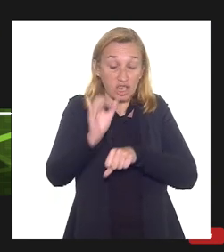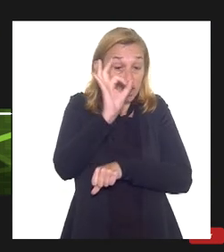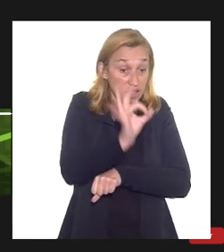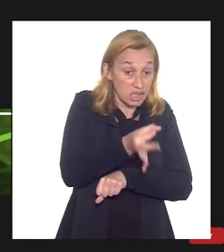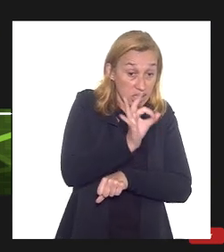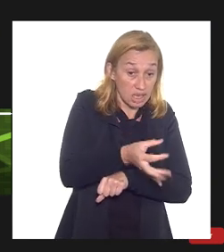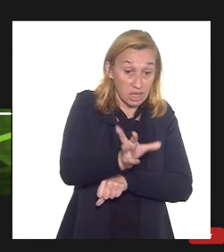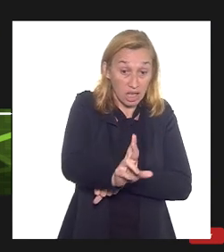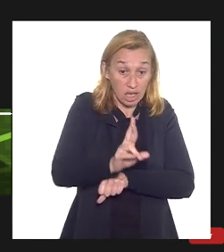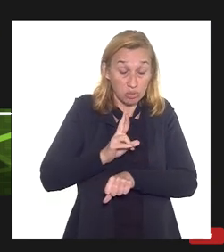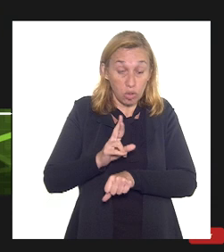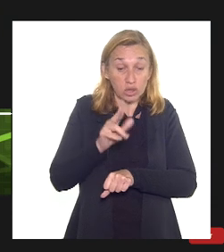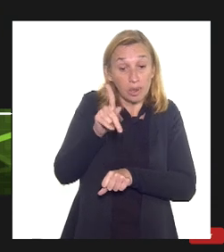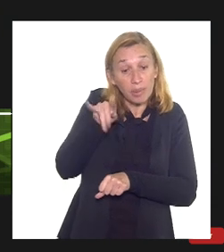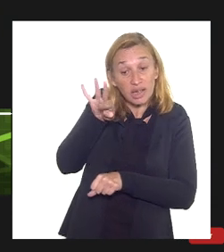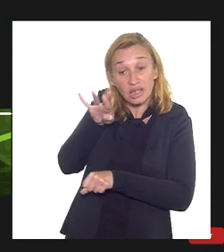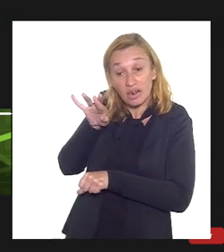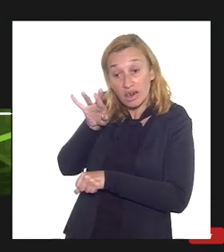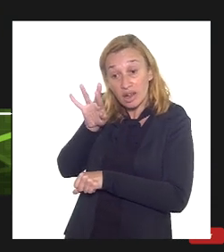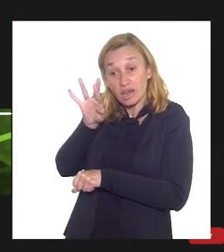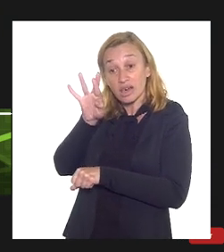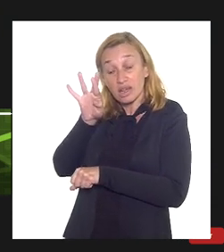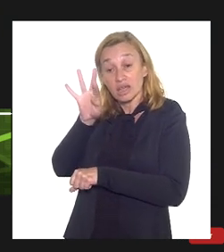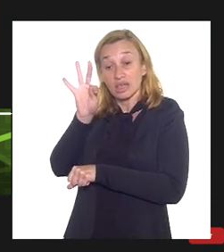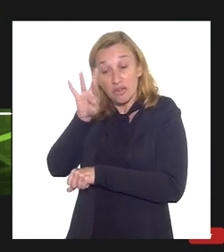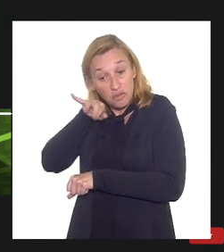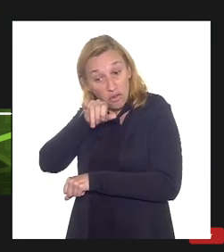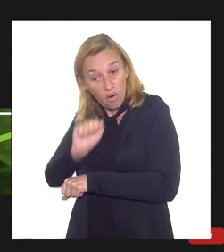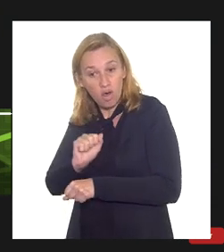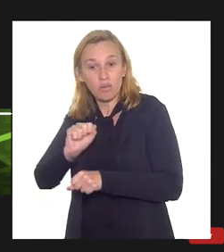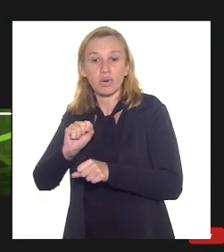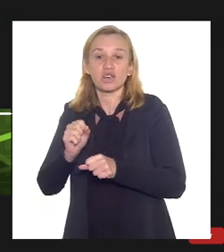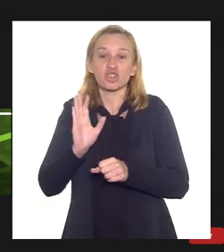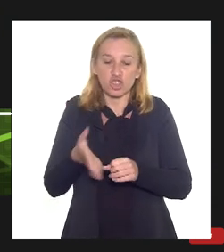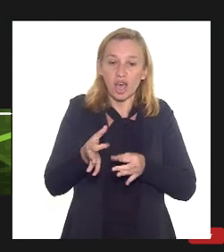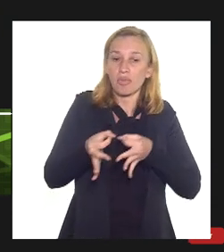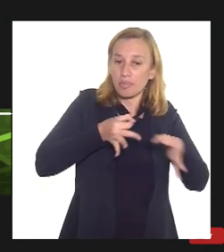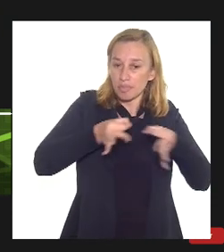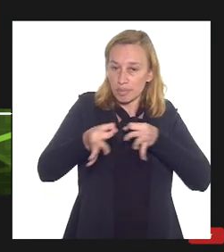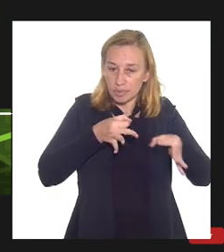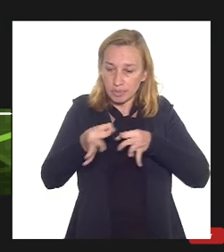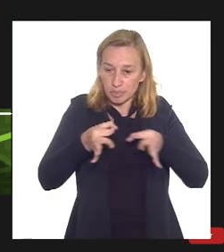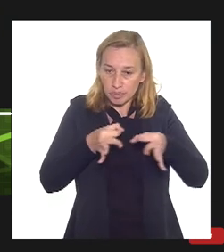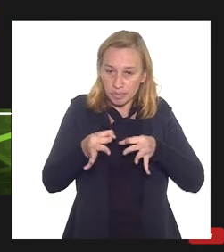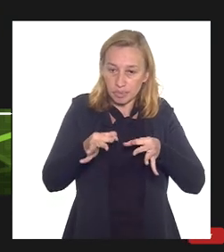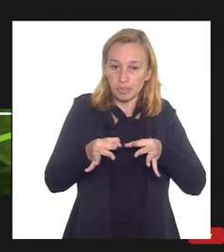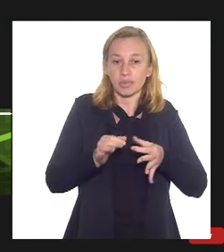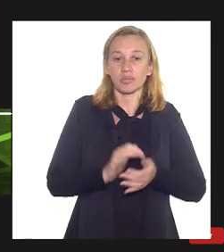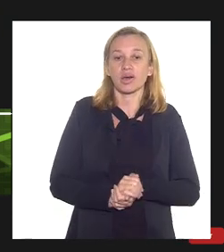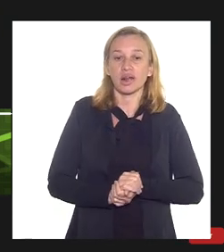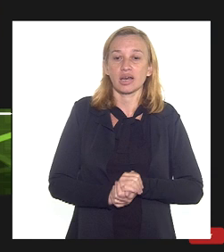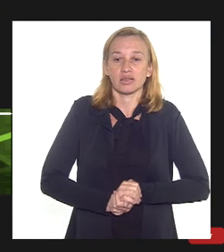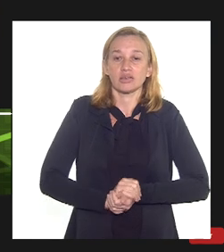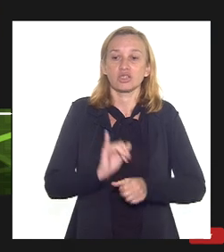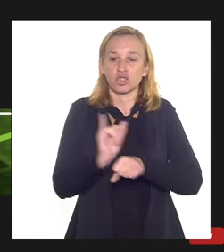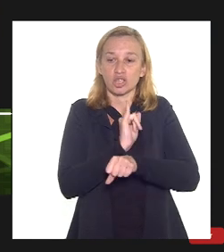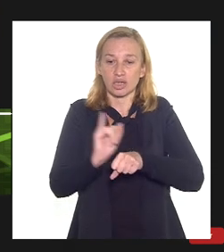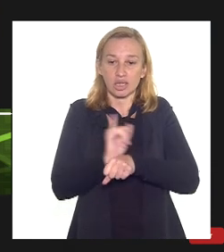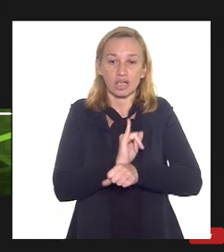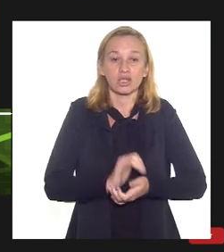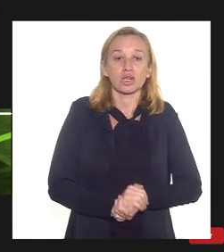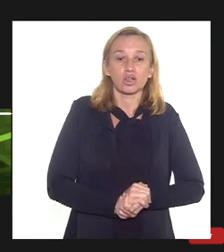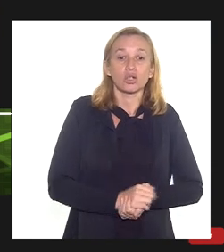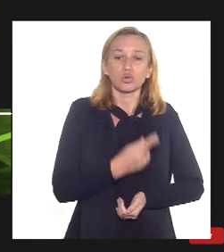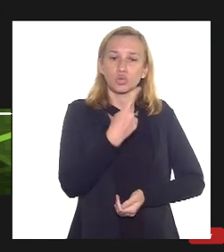e a plataforma o sistema de produção já vem preparado para essa estratégia de longo prazo no seu